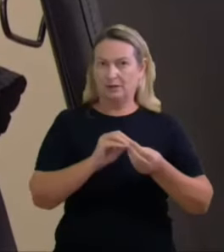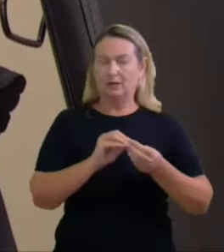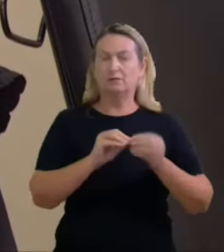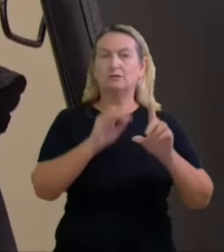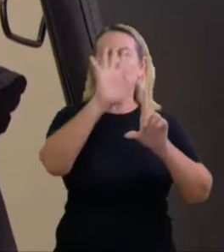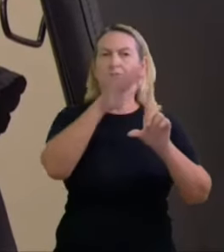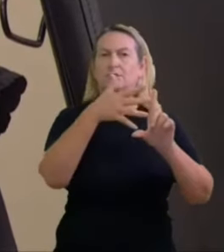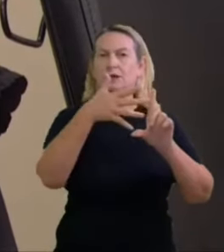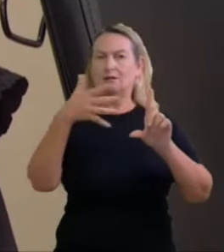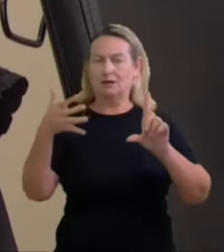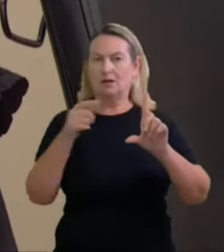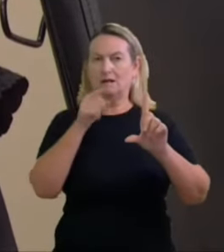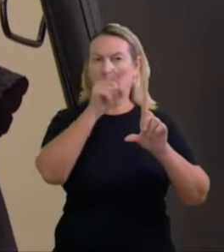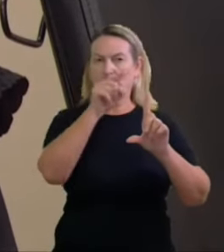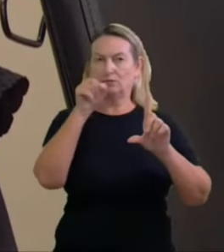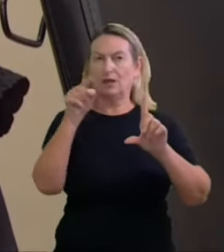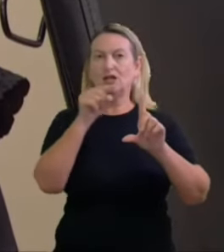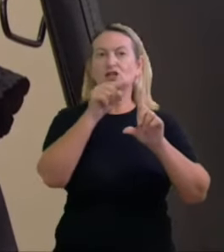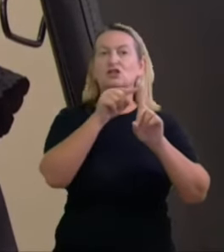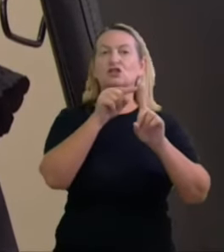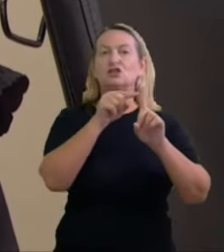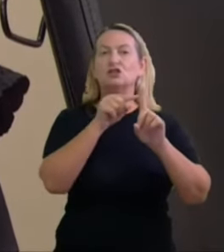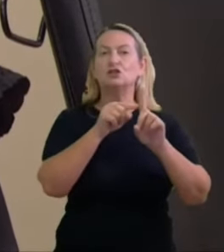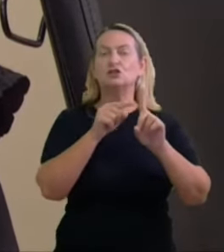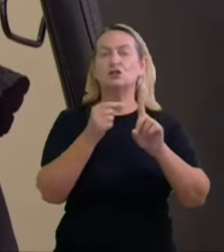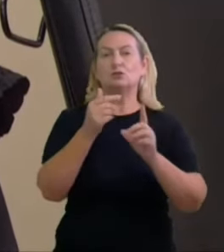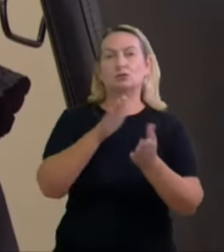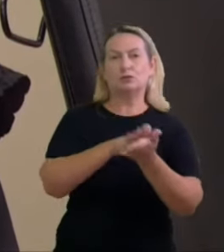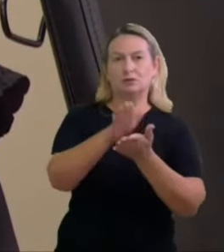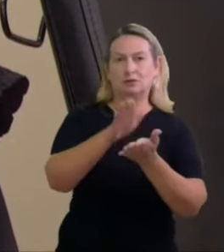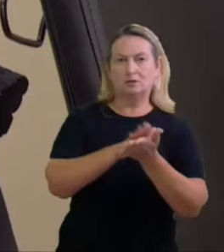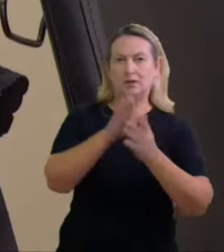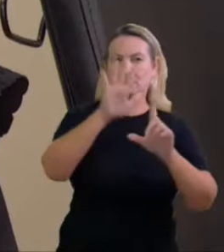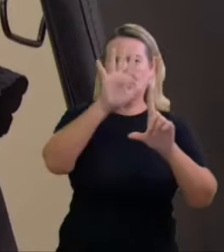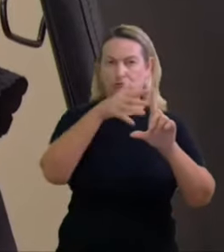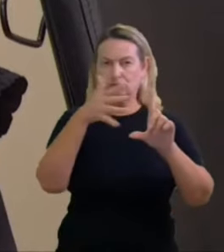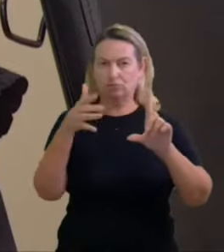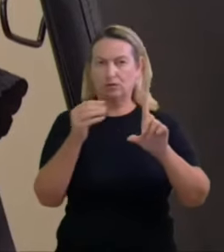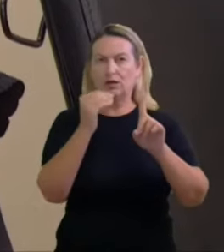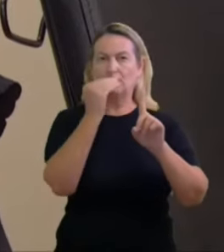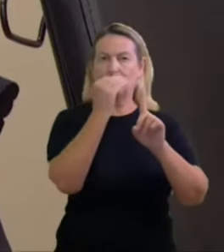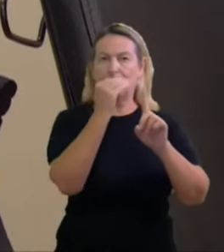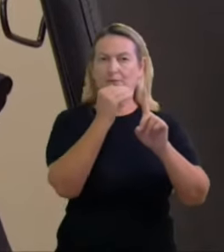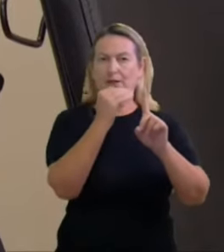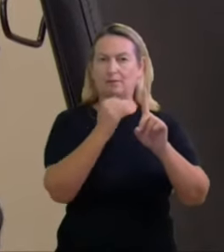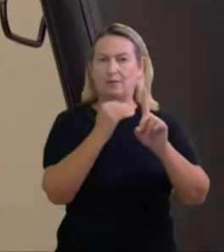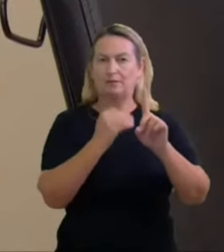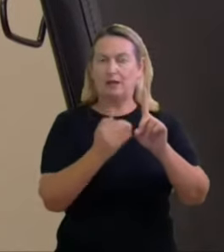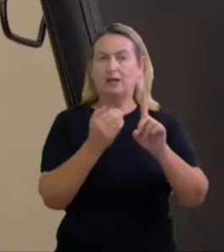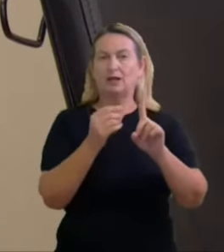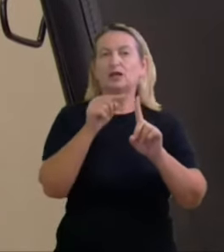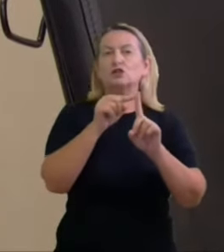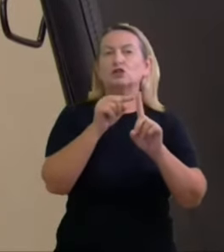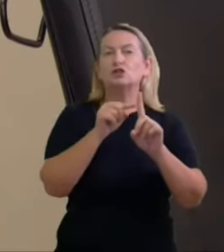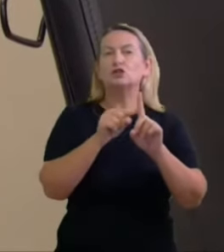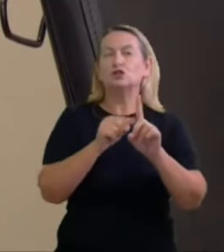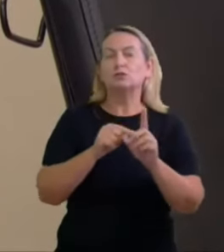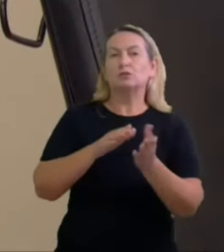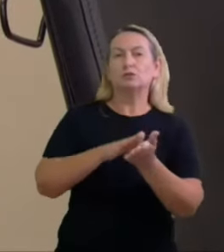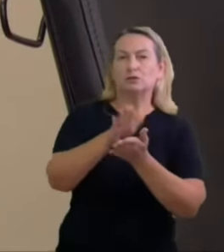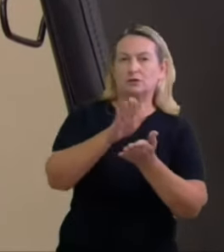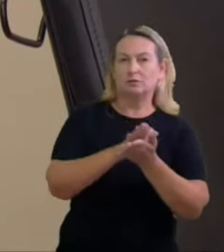dividida pelos tipos de despesas elaborou-se uma planilha dividida pelos tipos de despesas as empresas